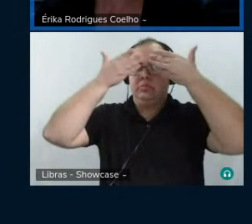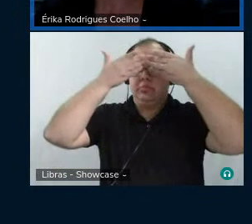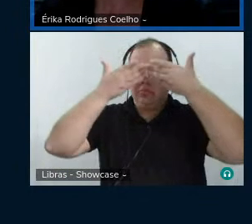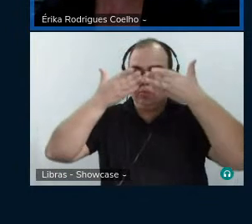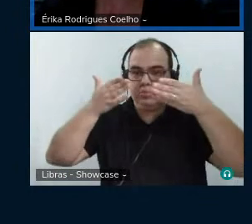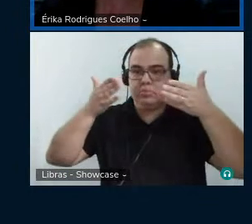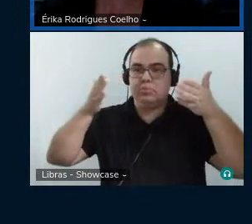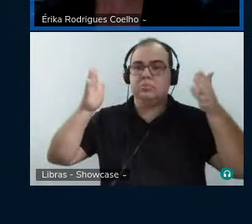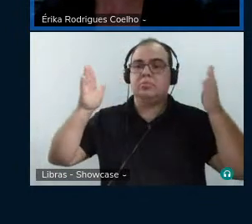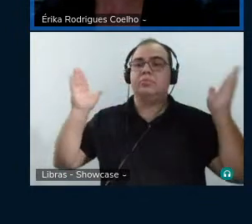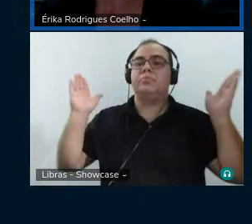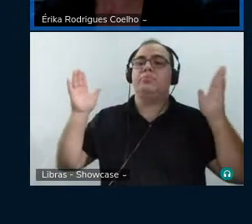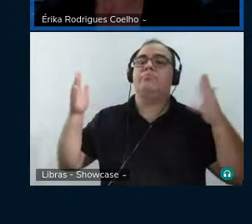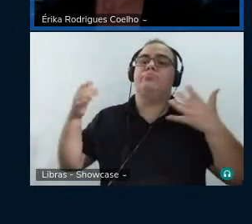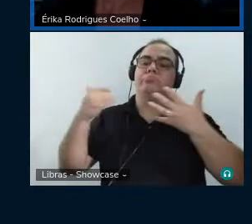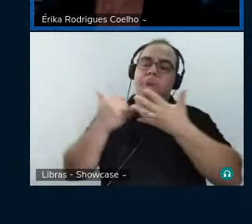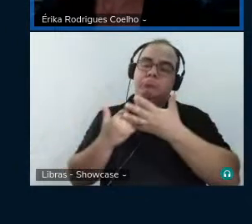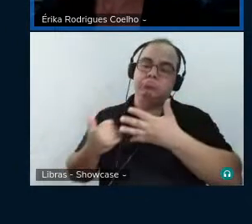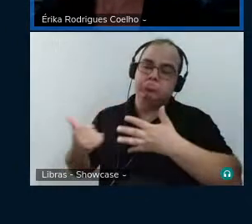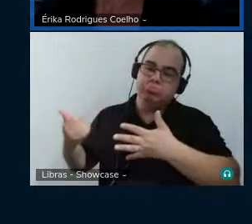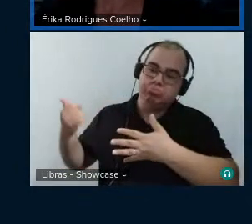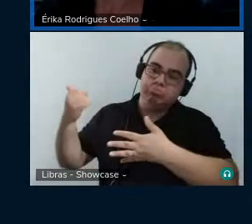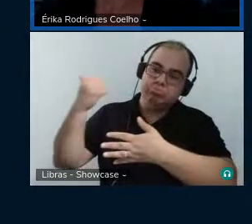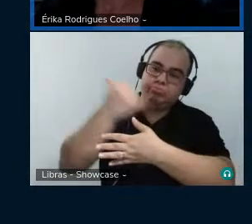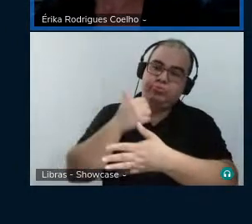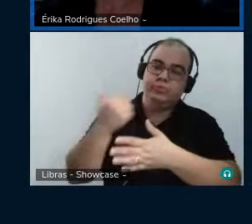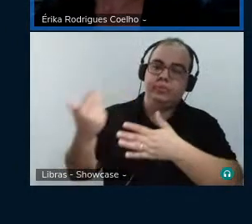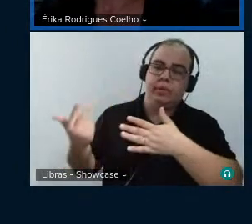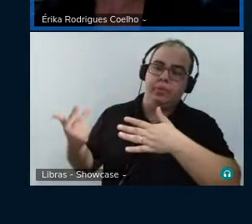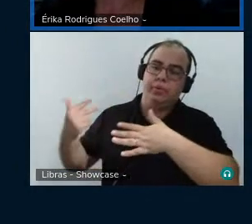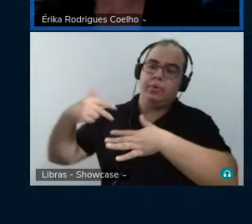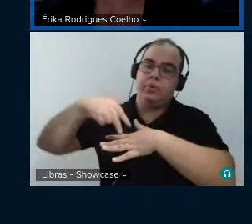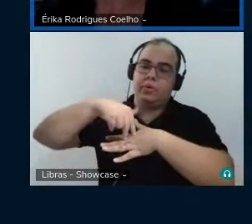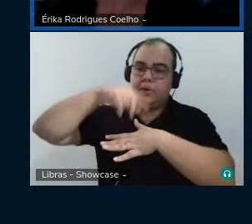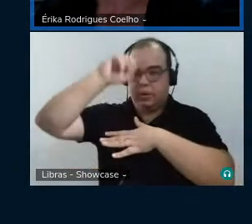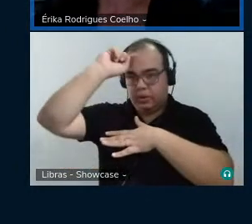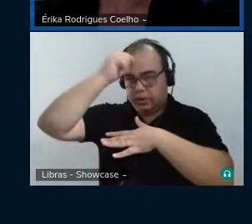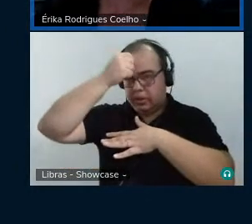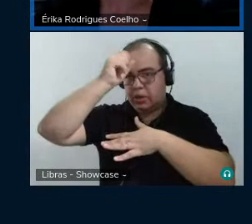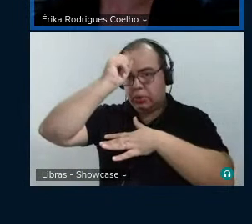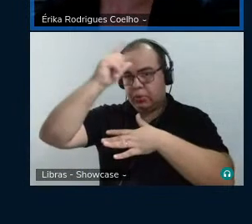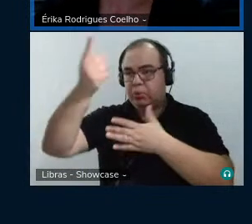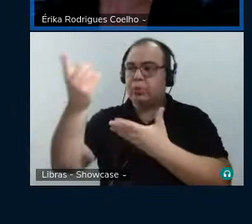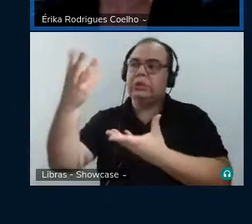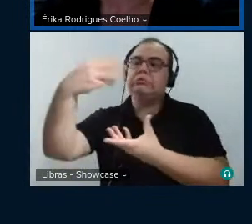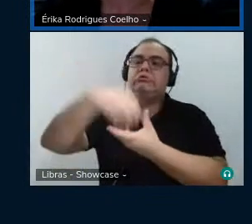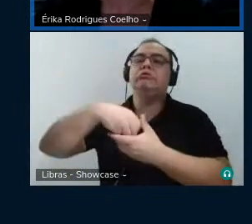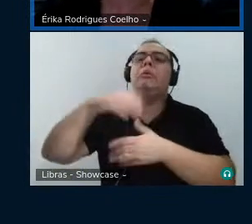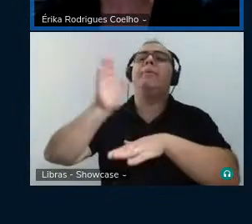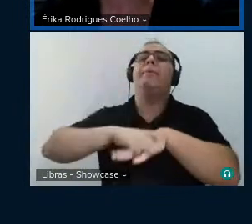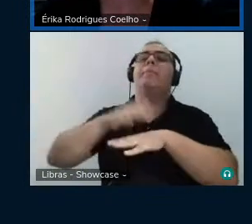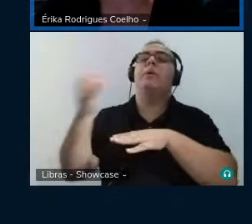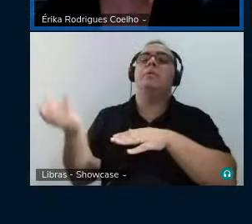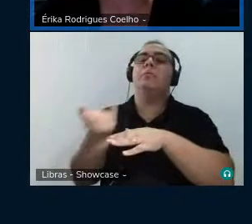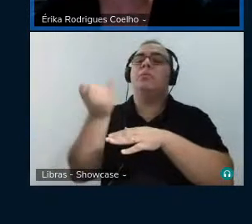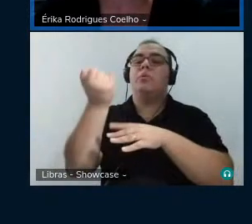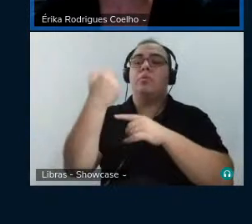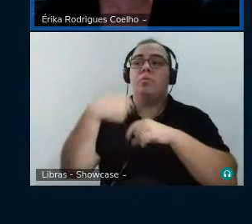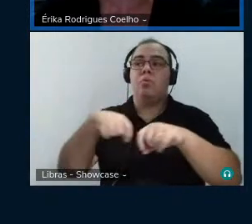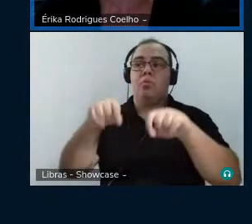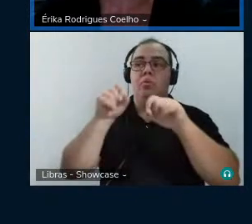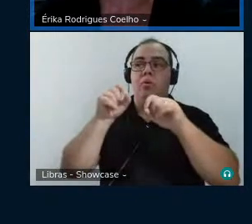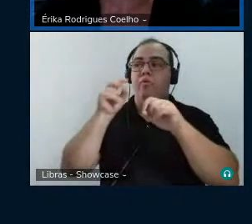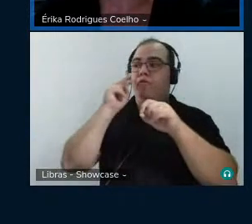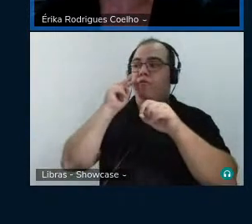protagonismo negro na cultura. e o que é mais interessante e mais importante também é que não só é